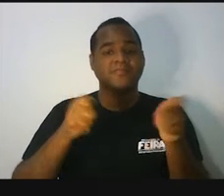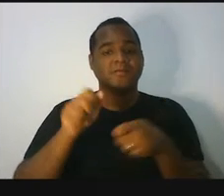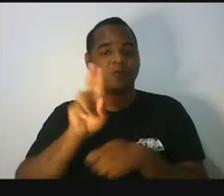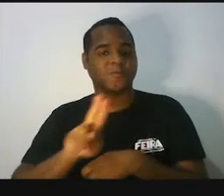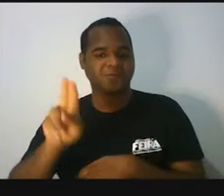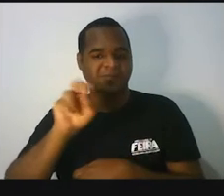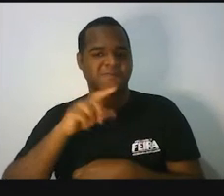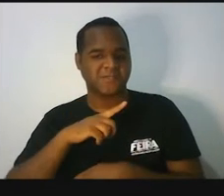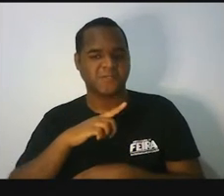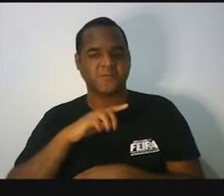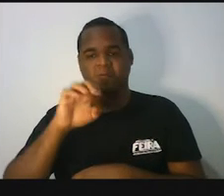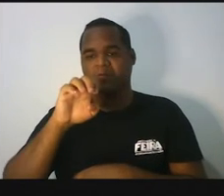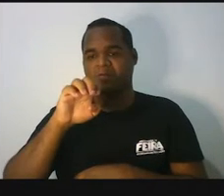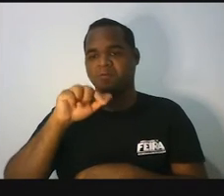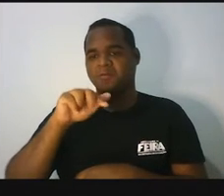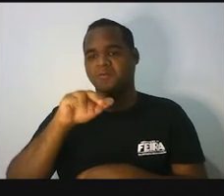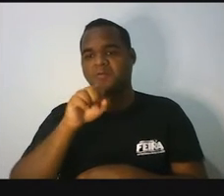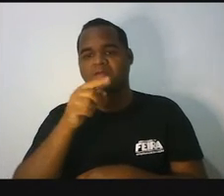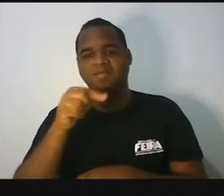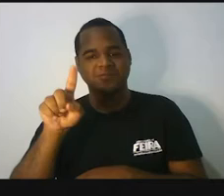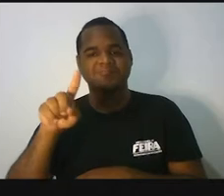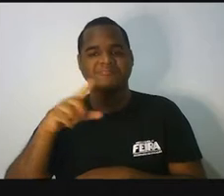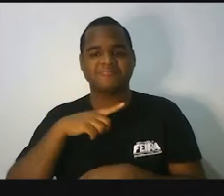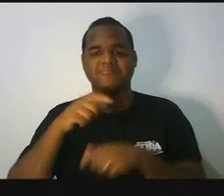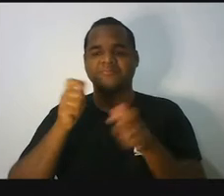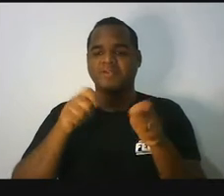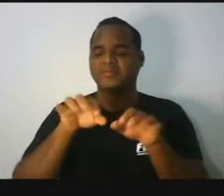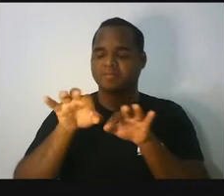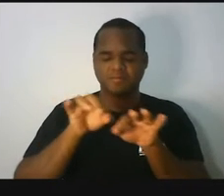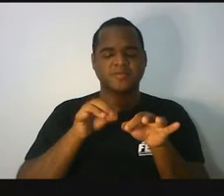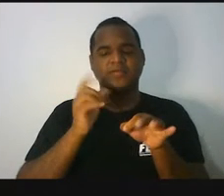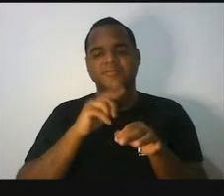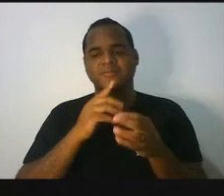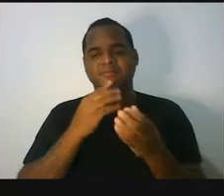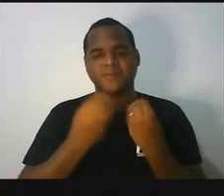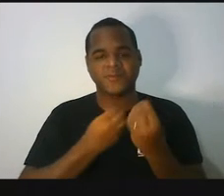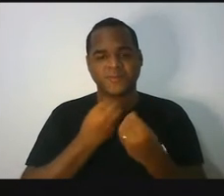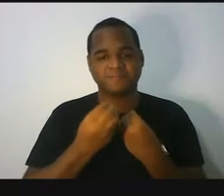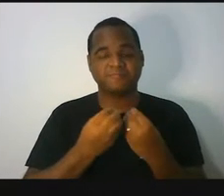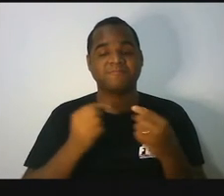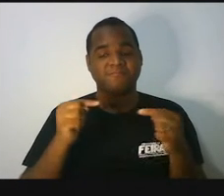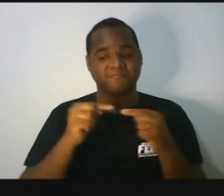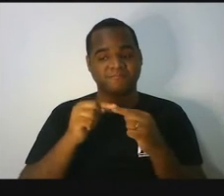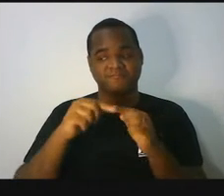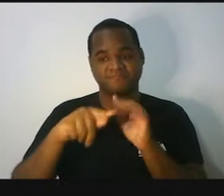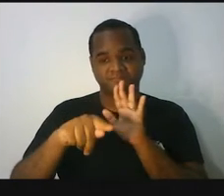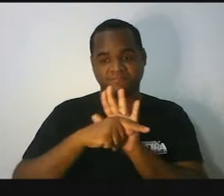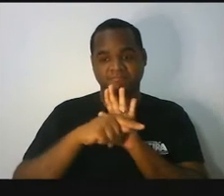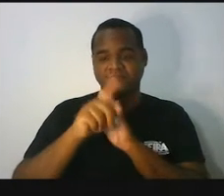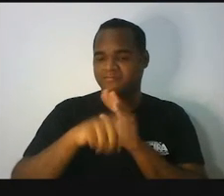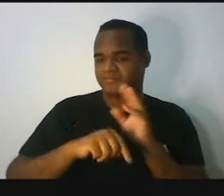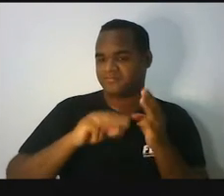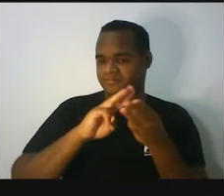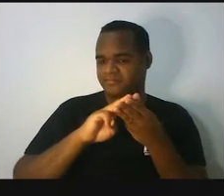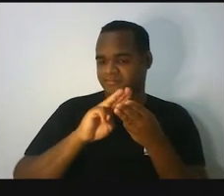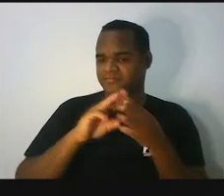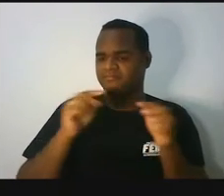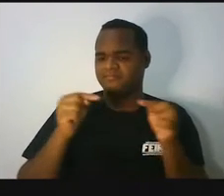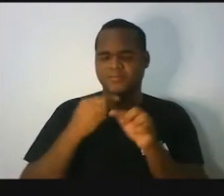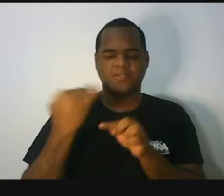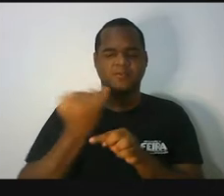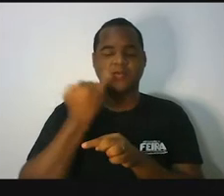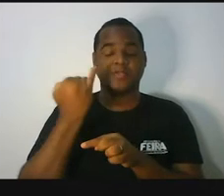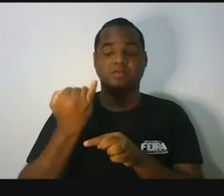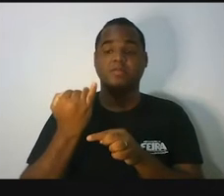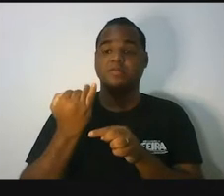equações e como resolver essas equações, que é uma parte do estudo da matemática muito importante,